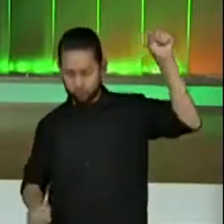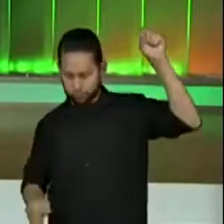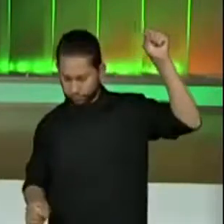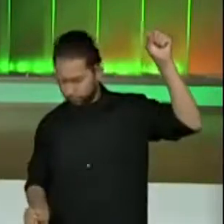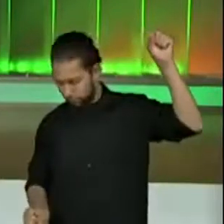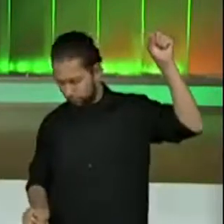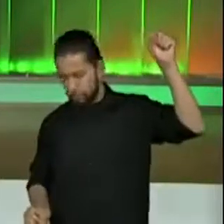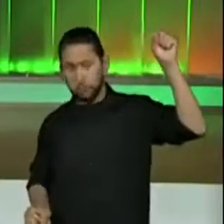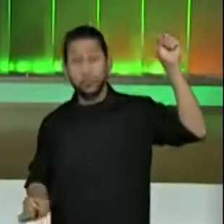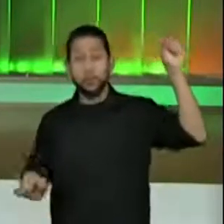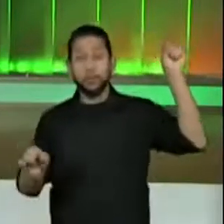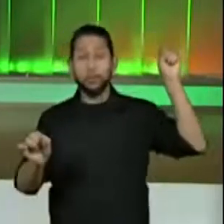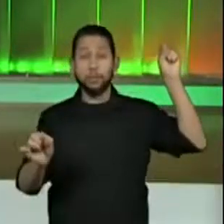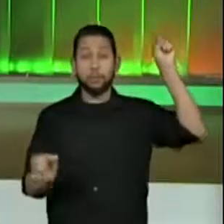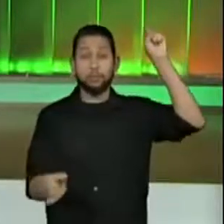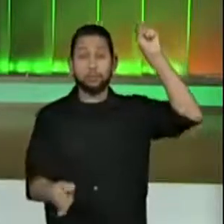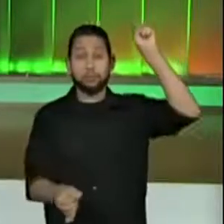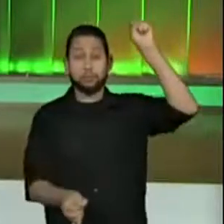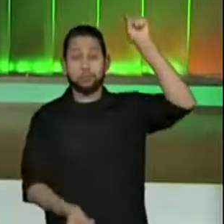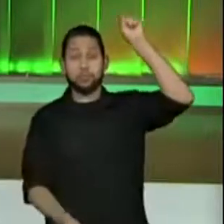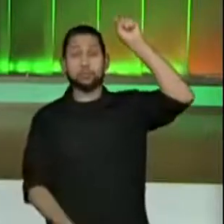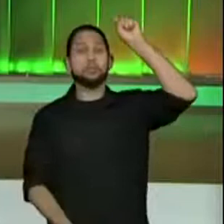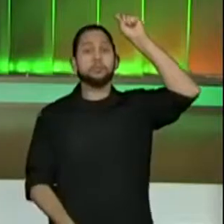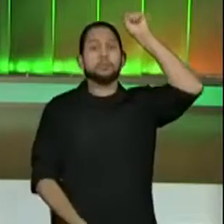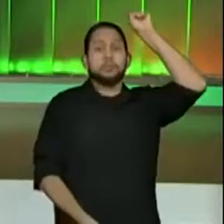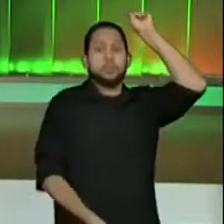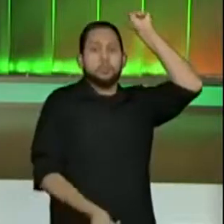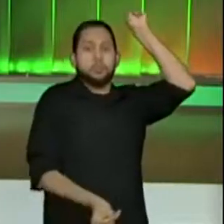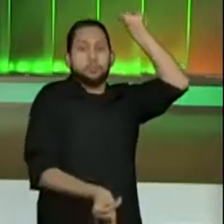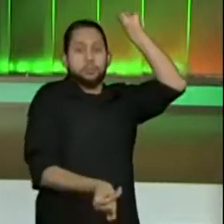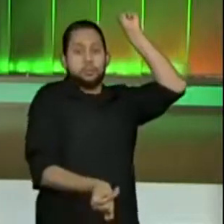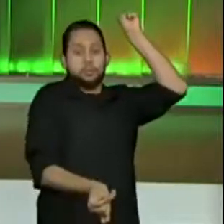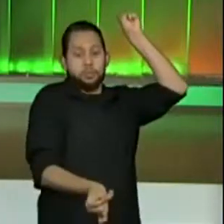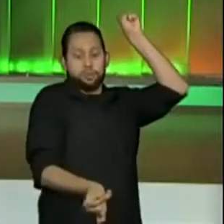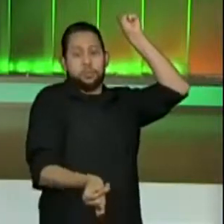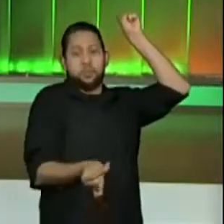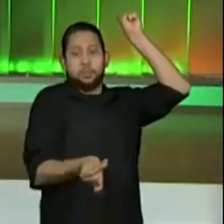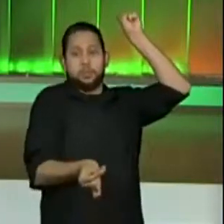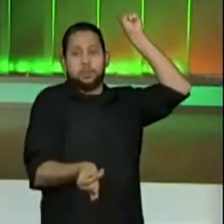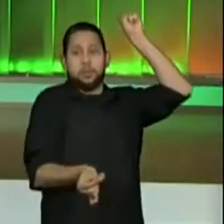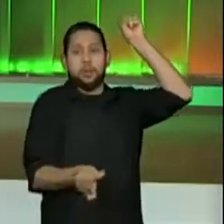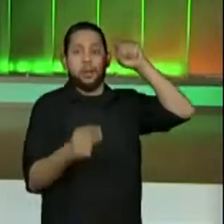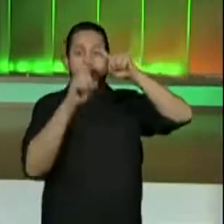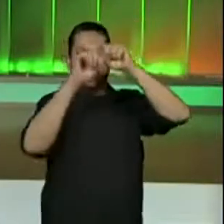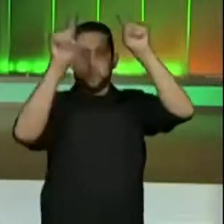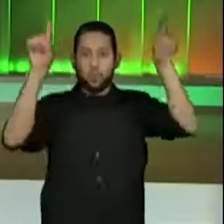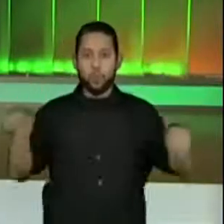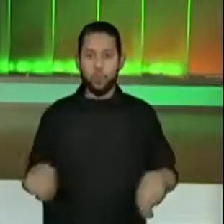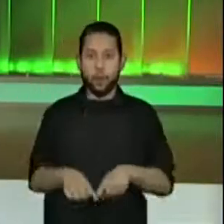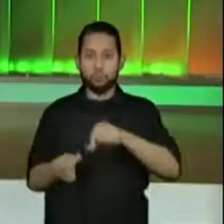Será que a gente consegue ver primeiro aqui o tamanho aqui completinho? Esse é o tamanho da obra,